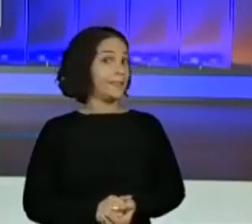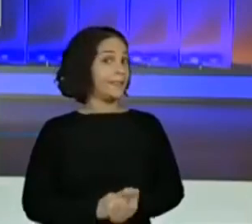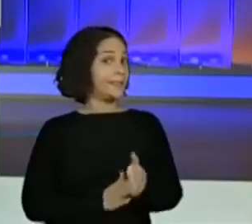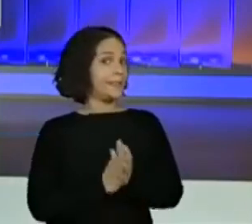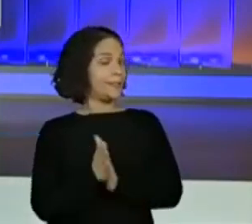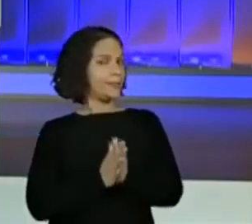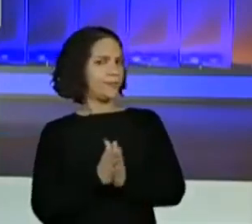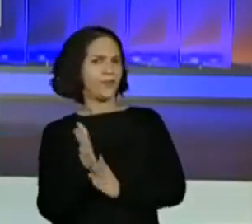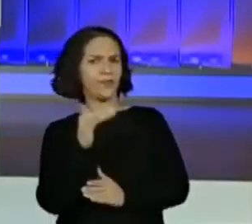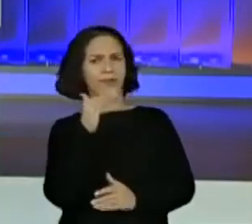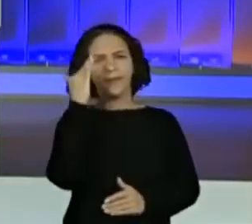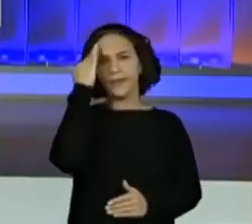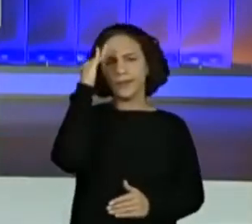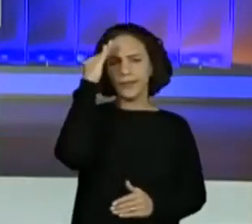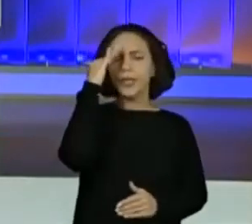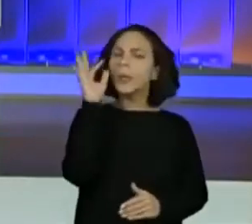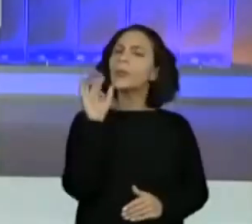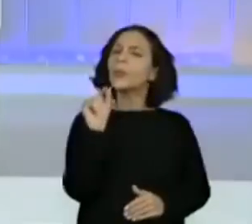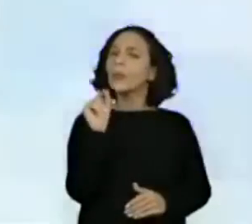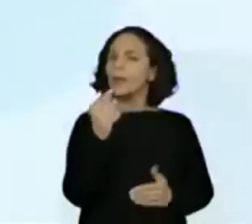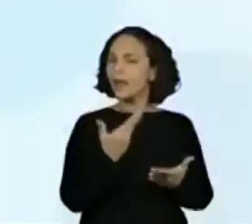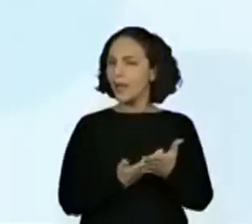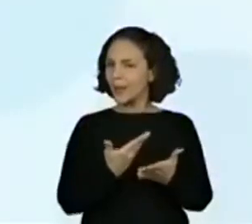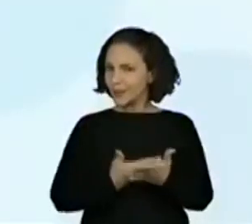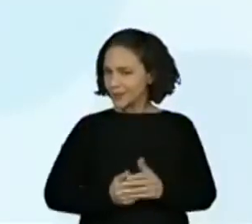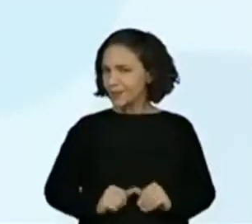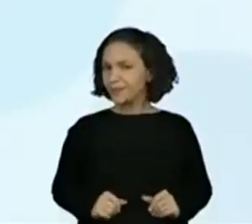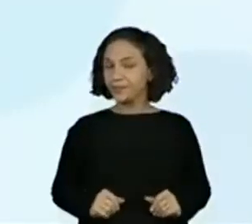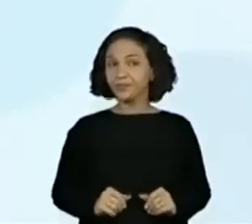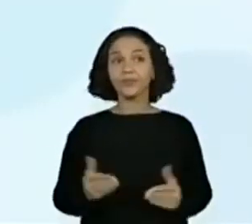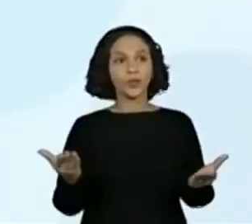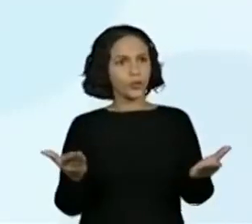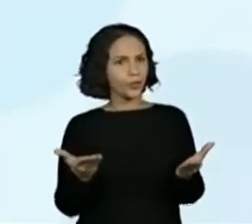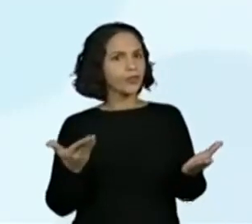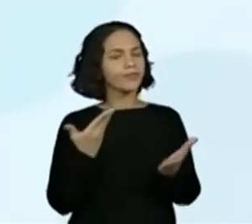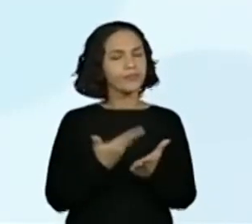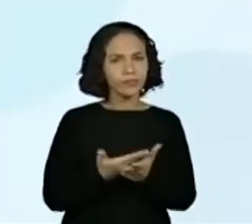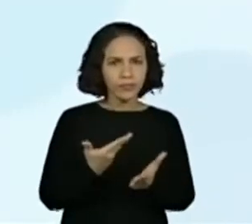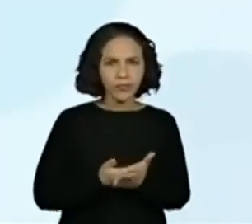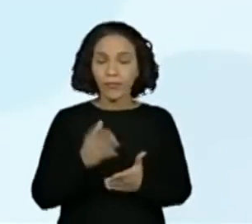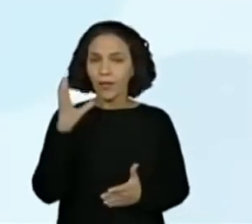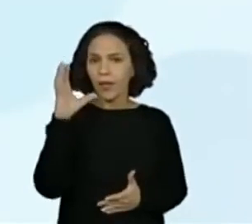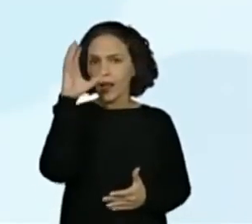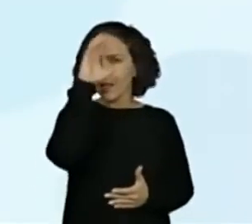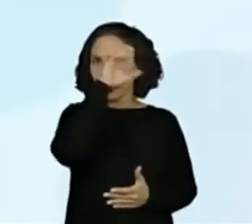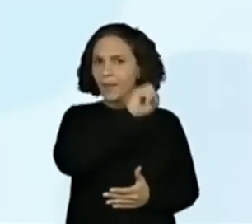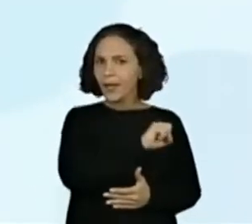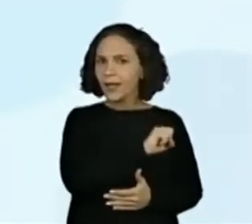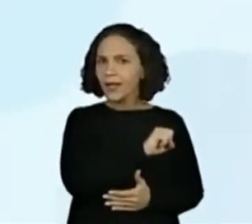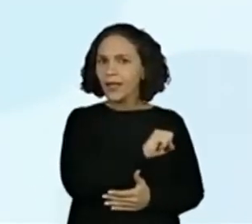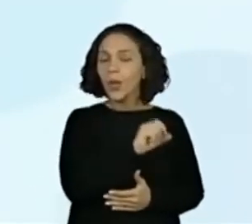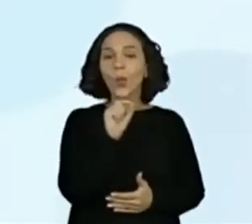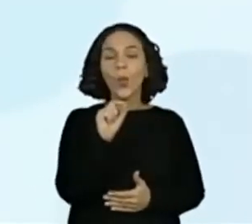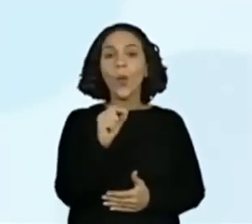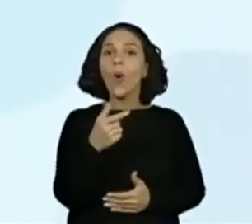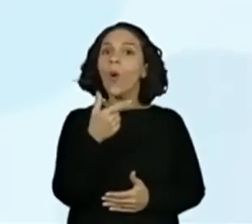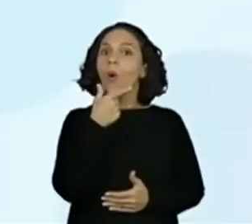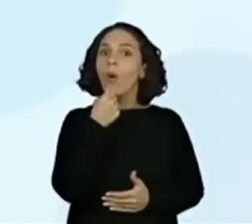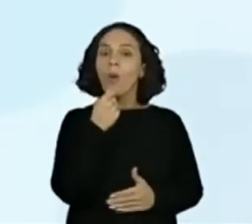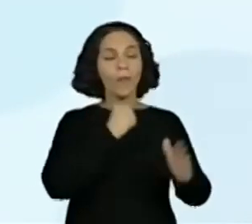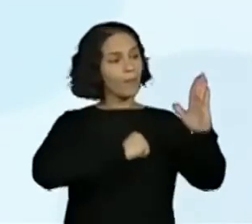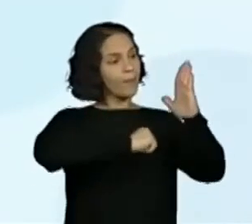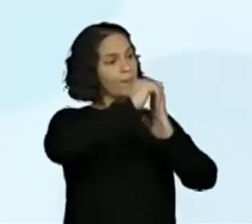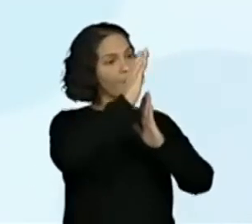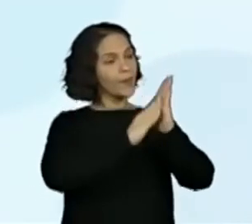Vamos entender o que a gente vai fazer nessa aula de hoje, ok? Nesta aula, vamos aprender um pouco sobre um pintor paulista